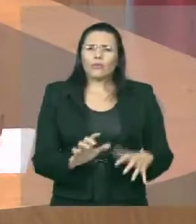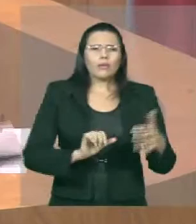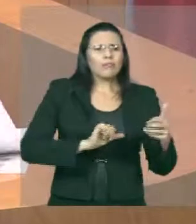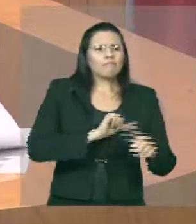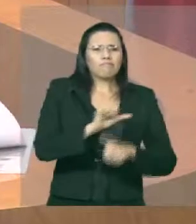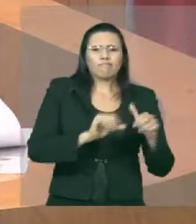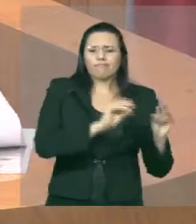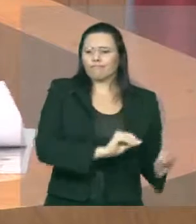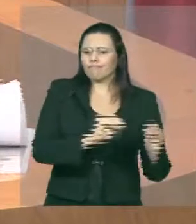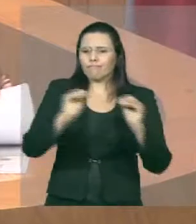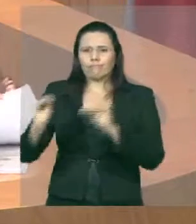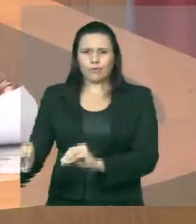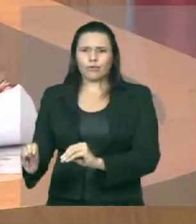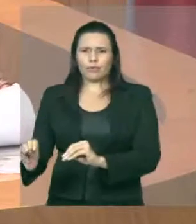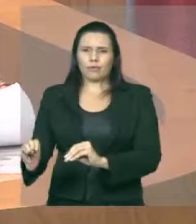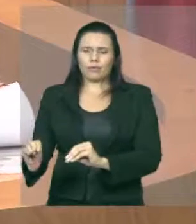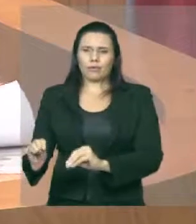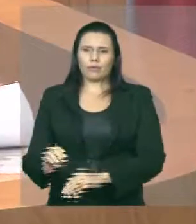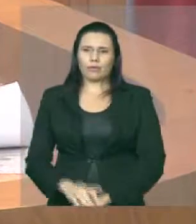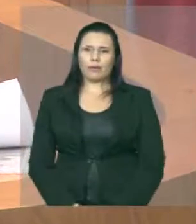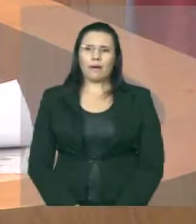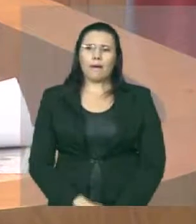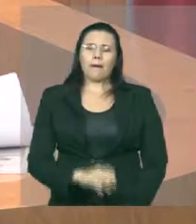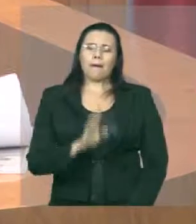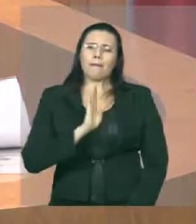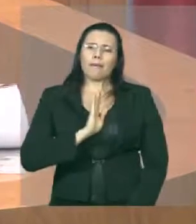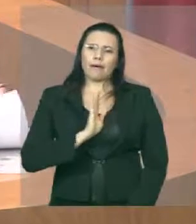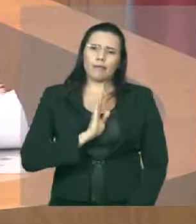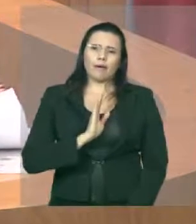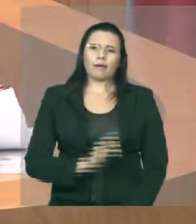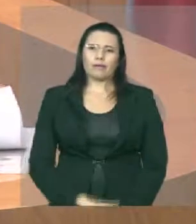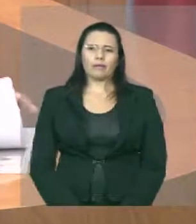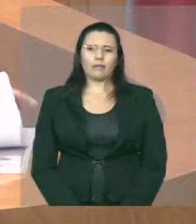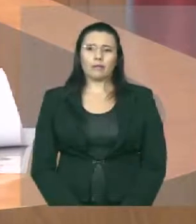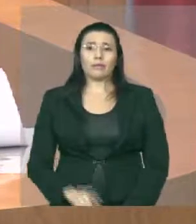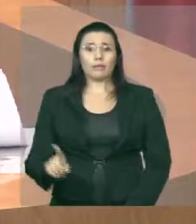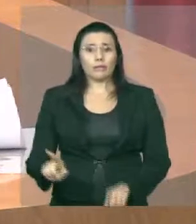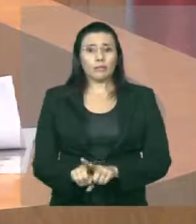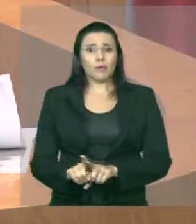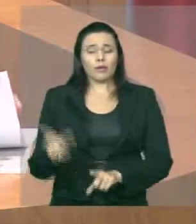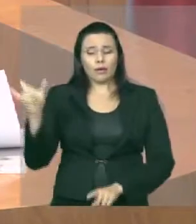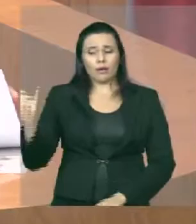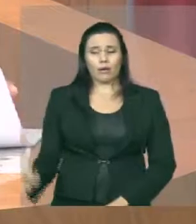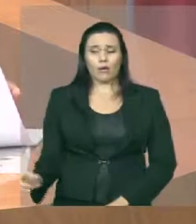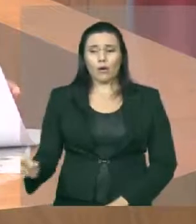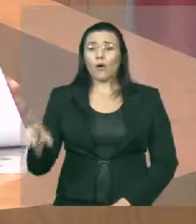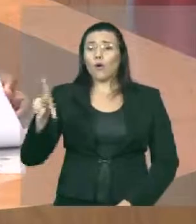Agora, senhores, eu estou aqui com algumas fotos que foram enviadas pelo próprio Diego.